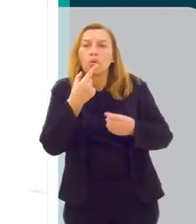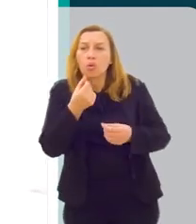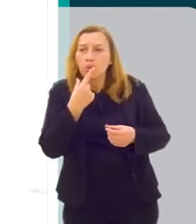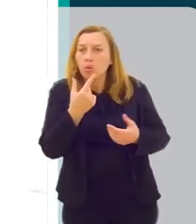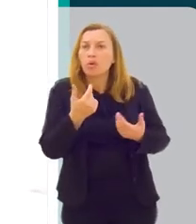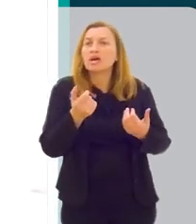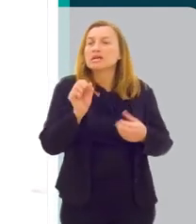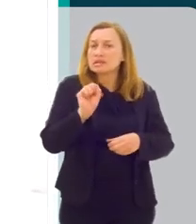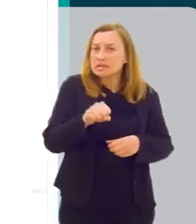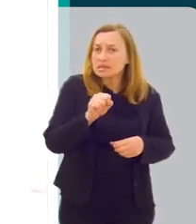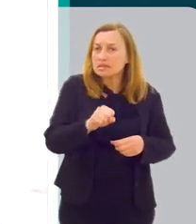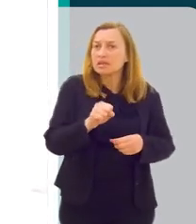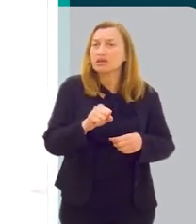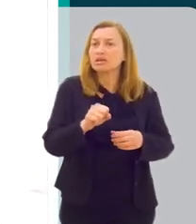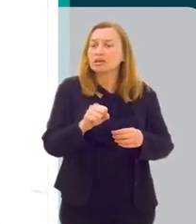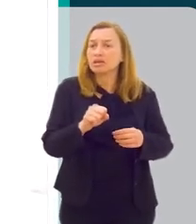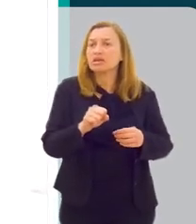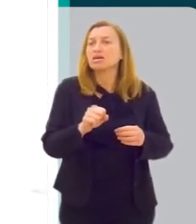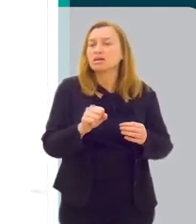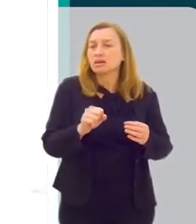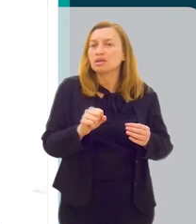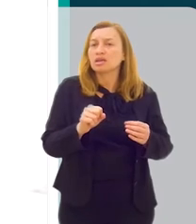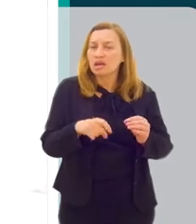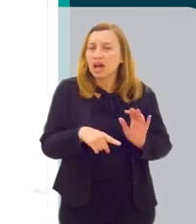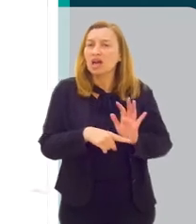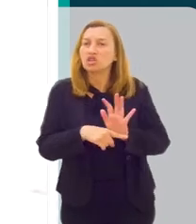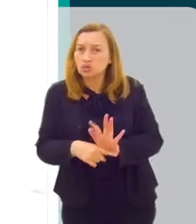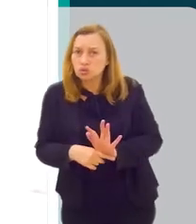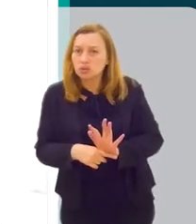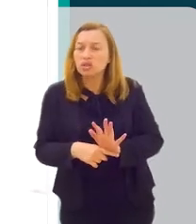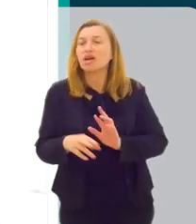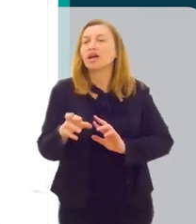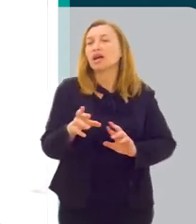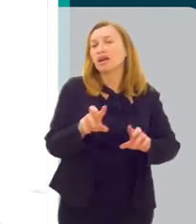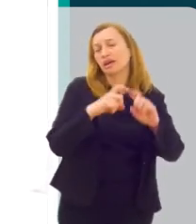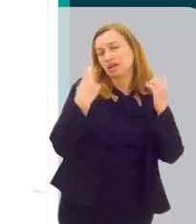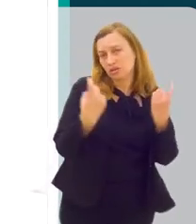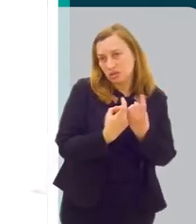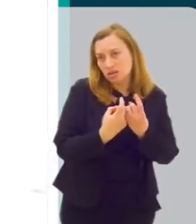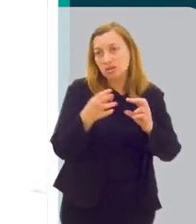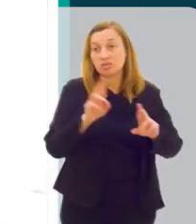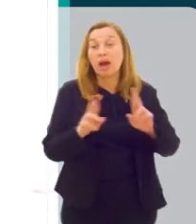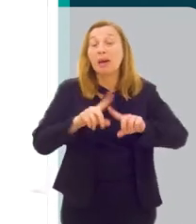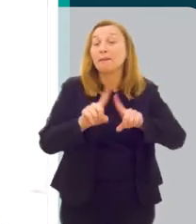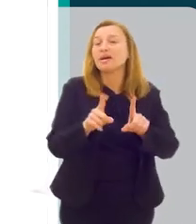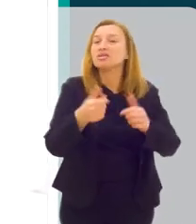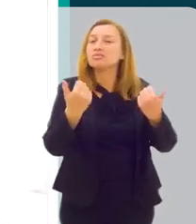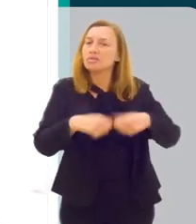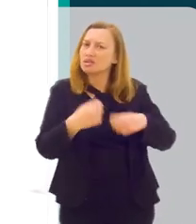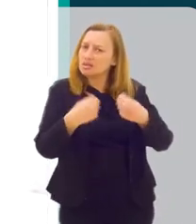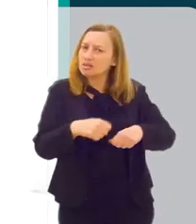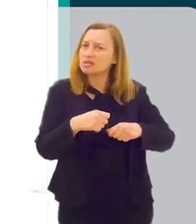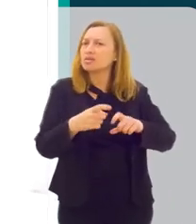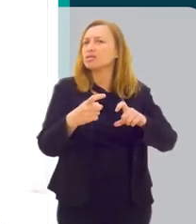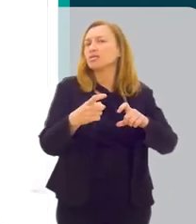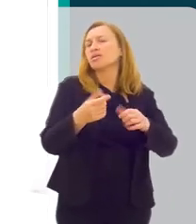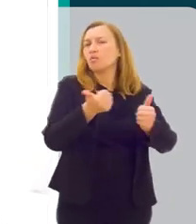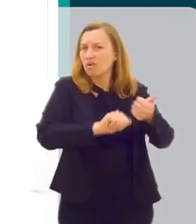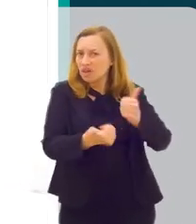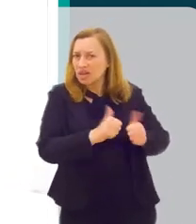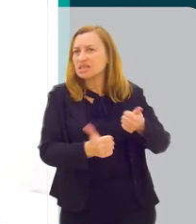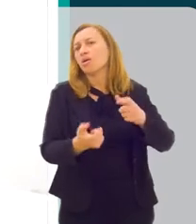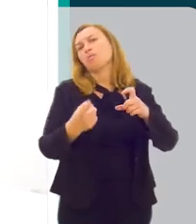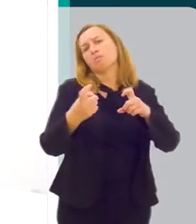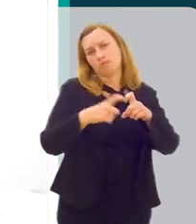O medicamento, ele tem sim sua função, traz sim seus benefícios em relação à sexualidade, mas você precisa